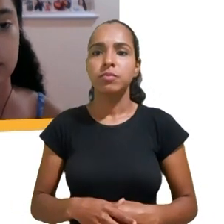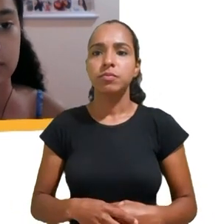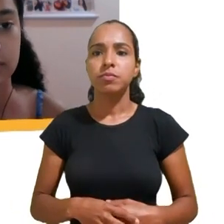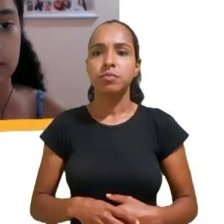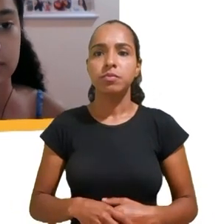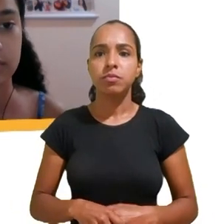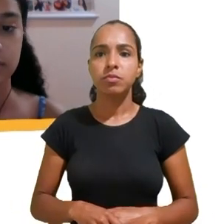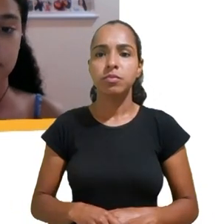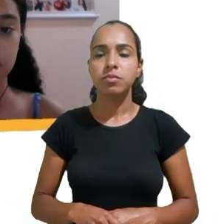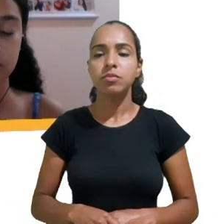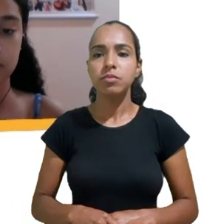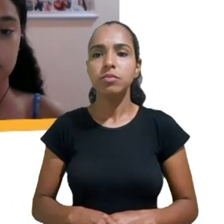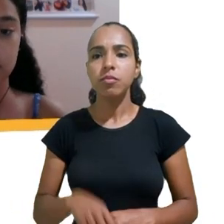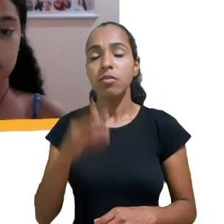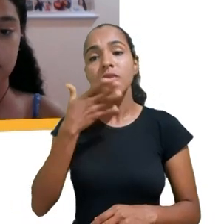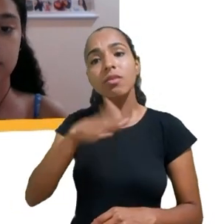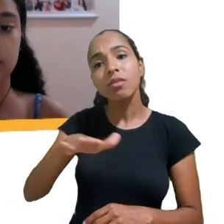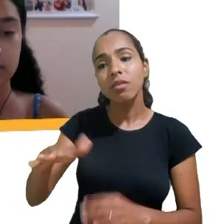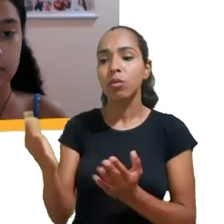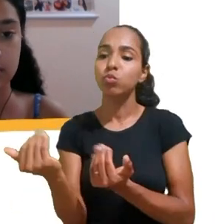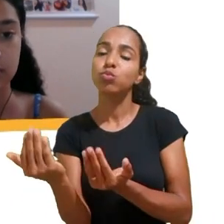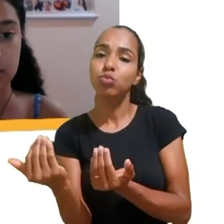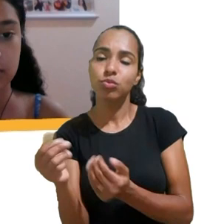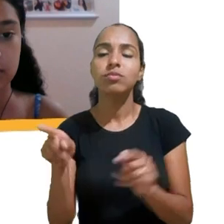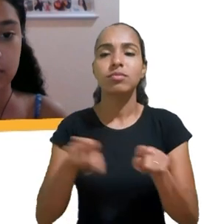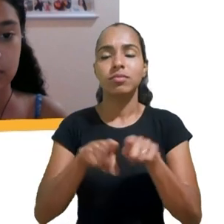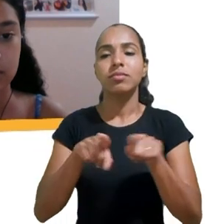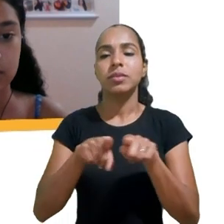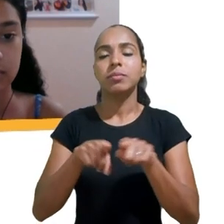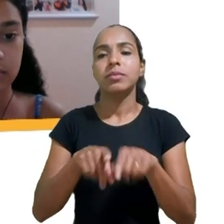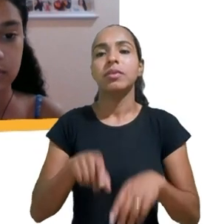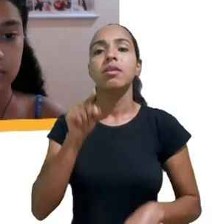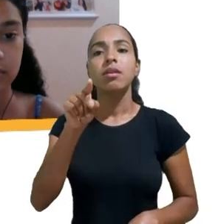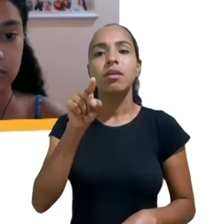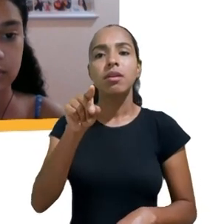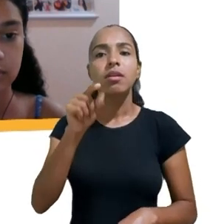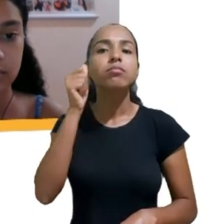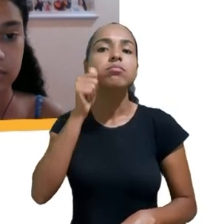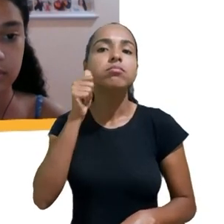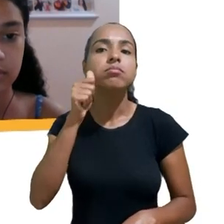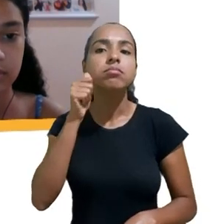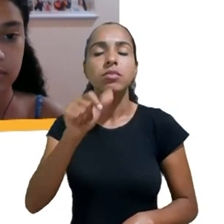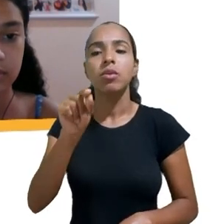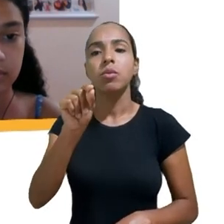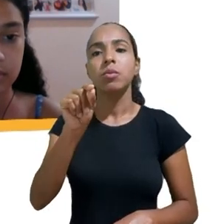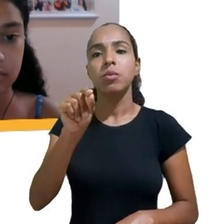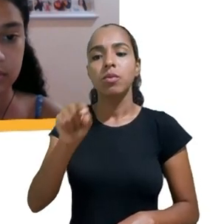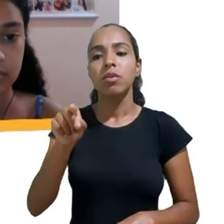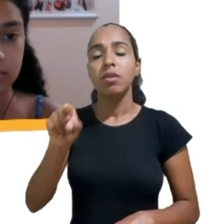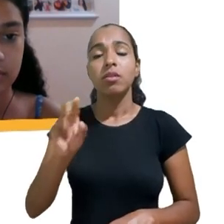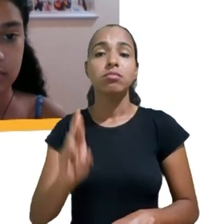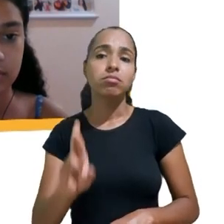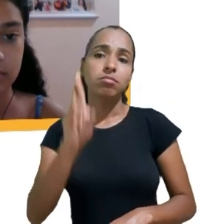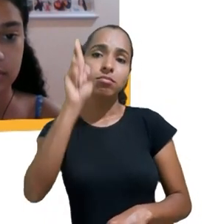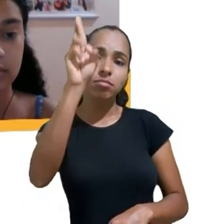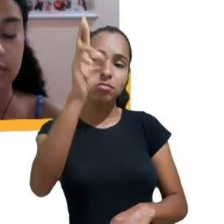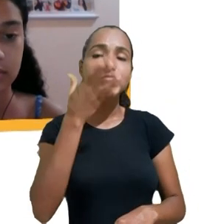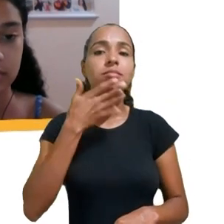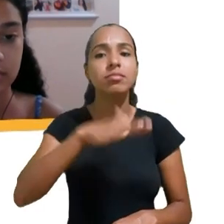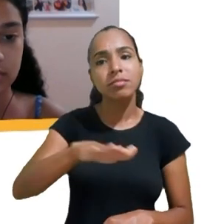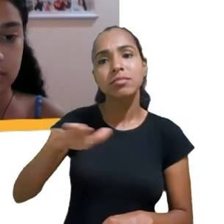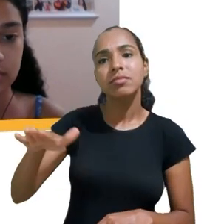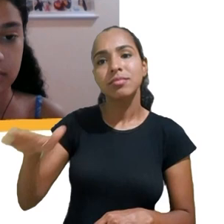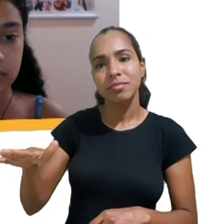Adolescentes, a RECRIA. A Renata também integra o conselho consultivo do programa Criança e Consumo. Renata, muito